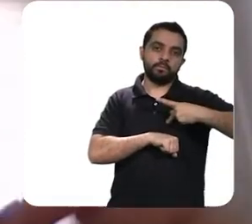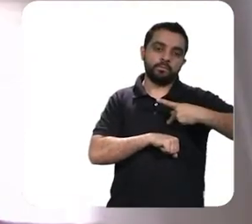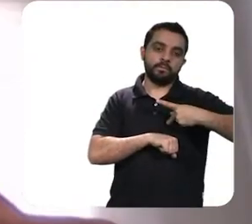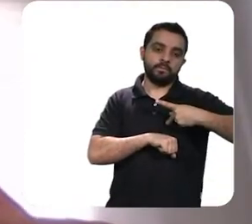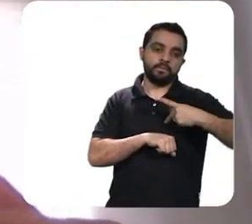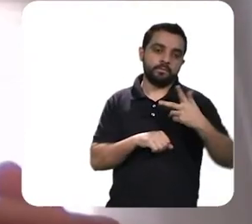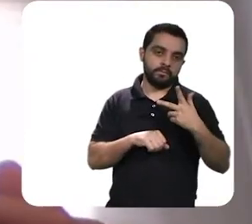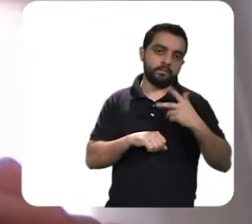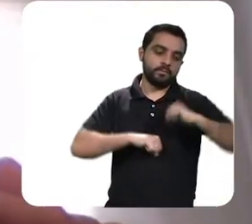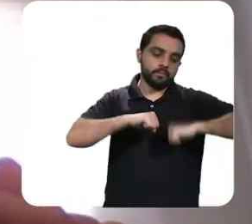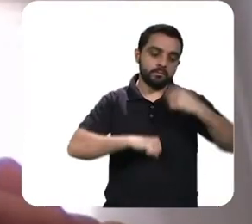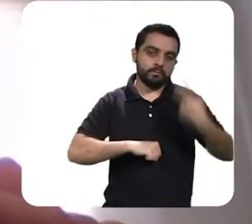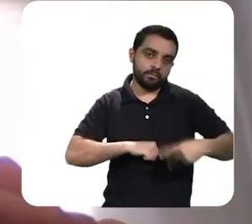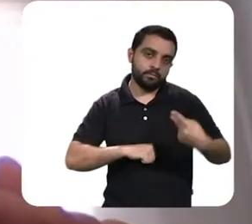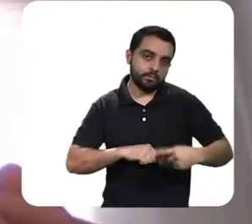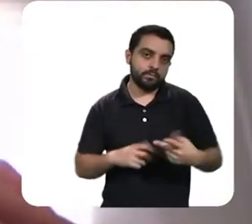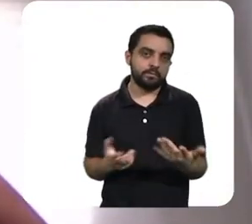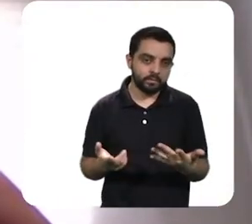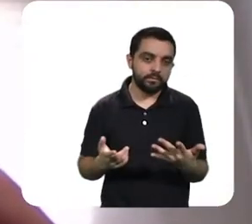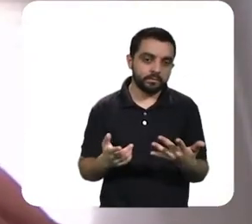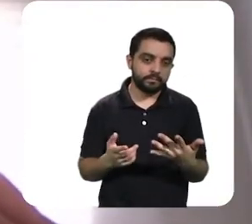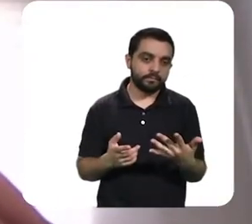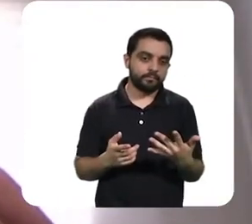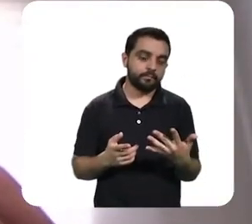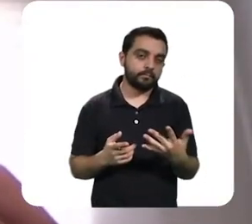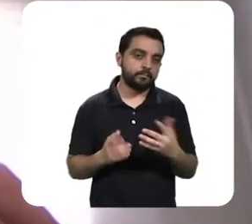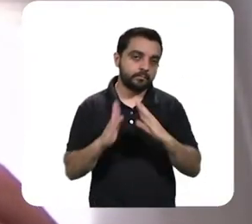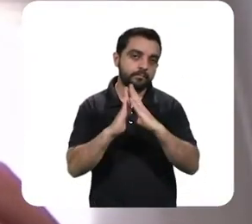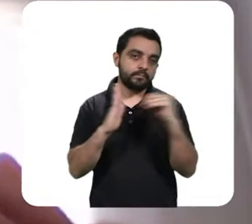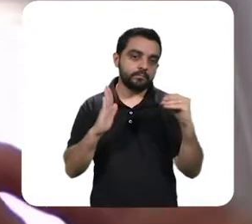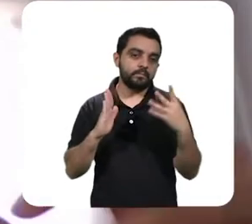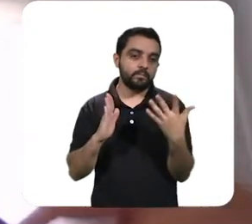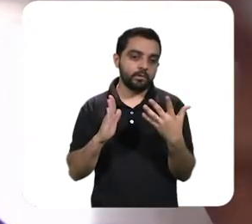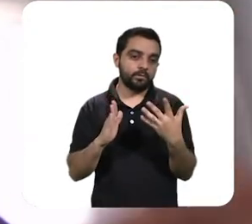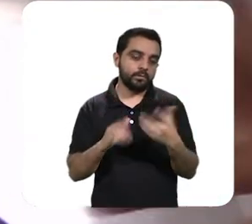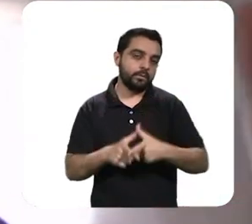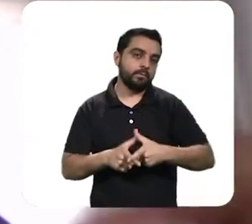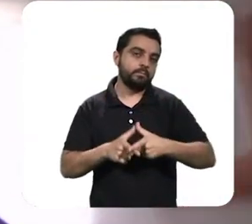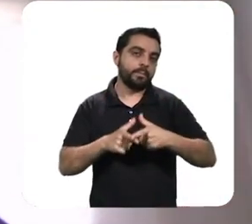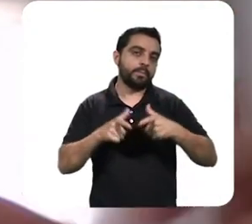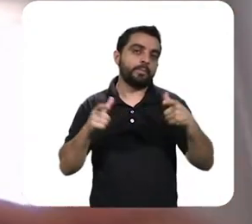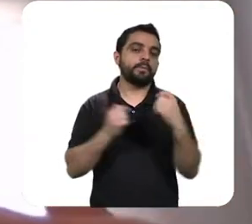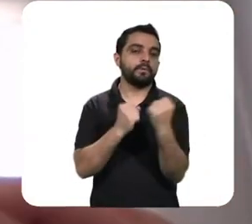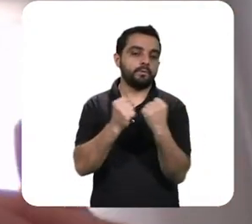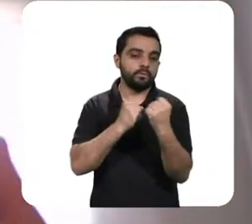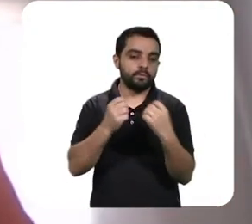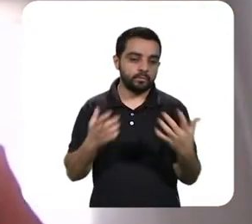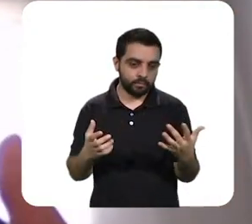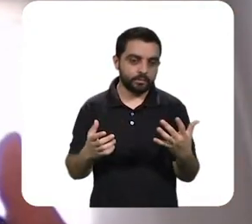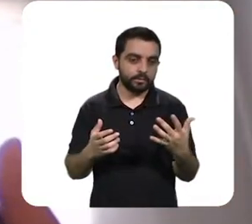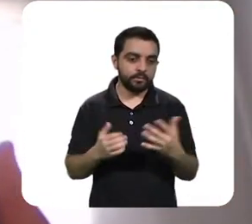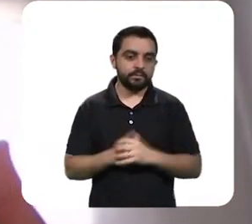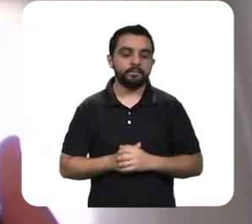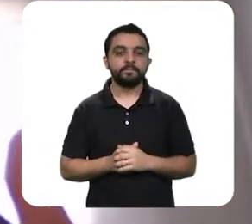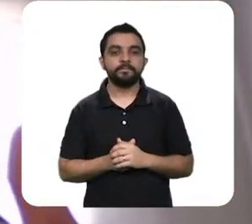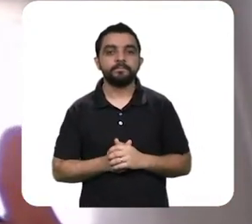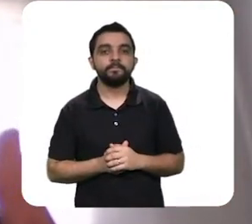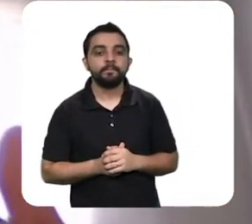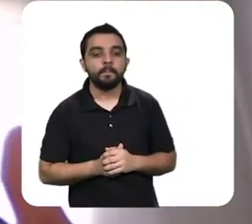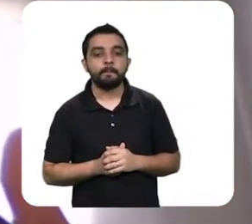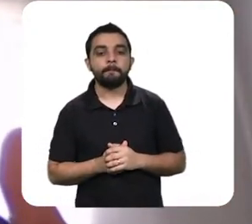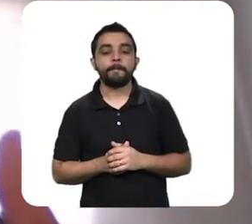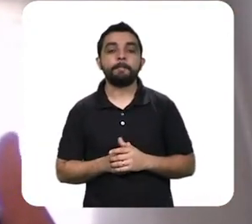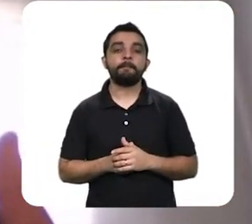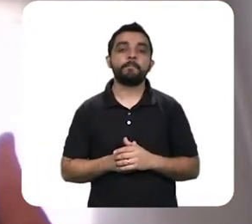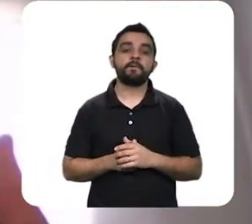assim no modelo de crescimento que a gente observou aí nos últimos 20, 30 anos baseado em maior